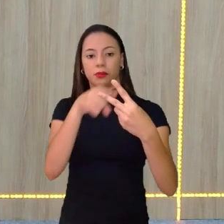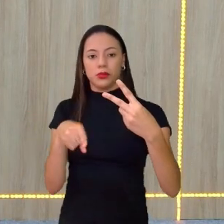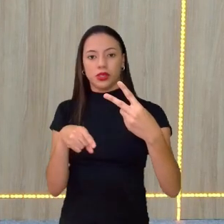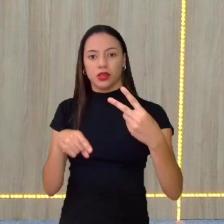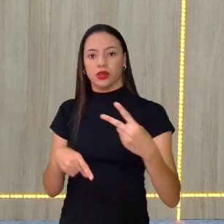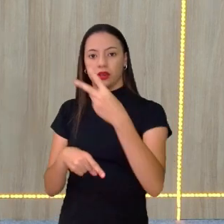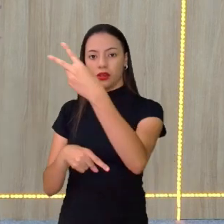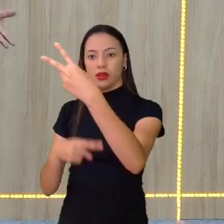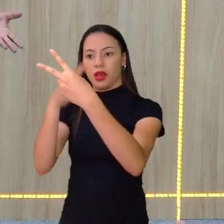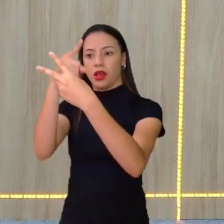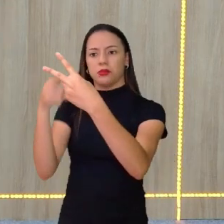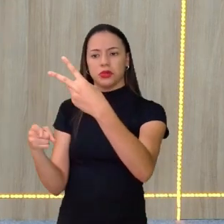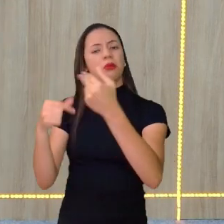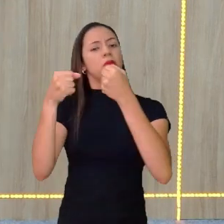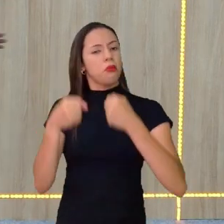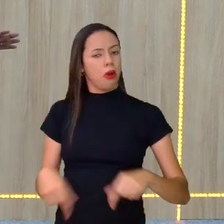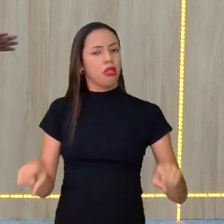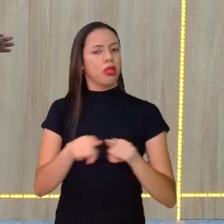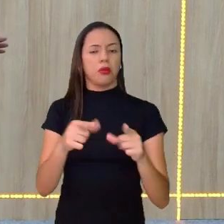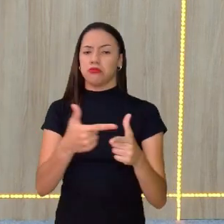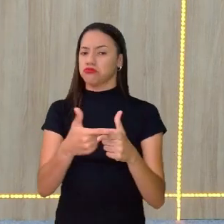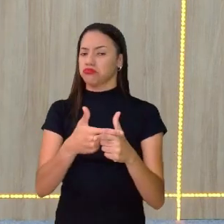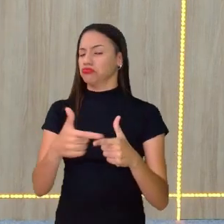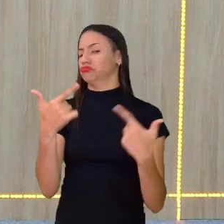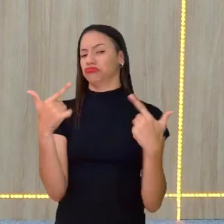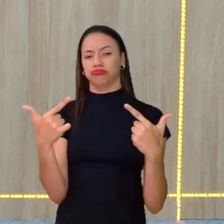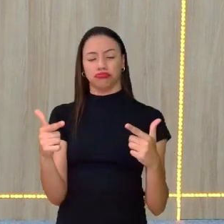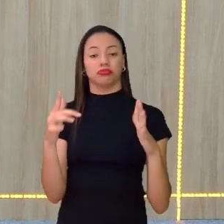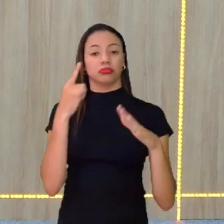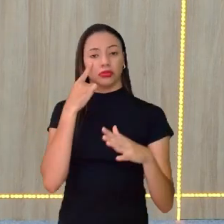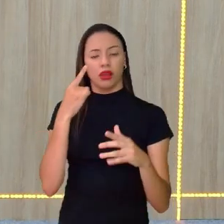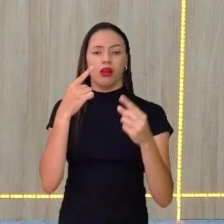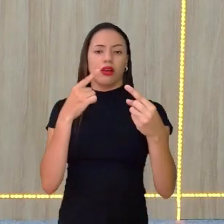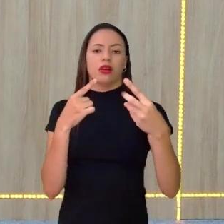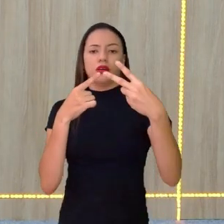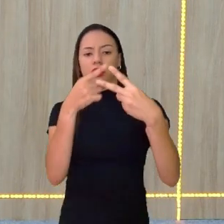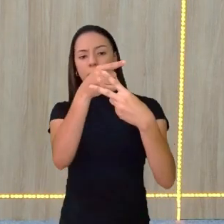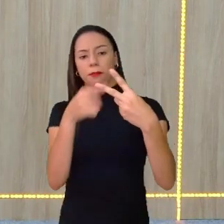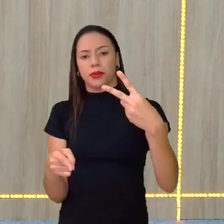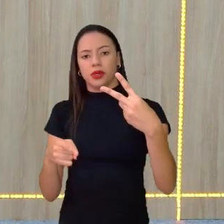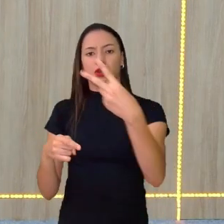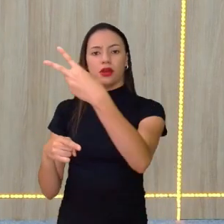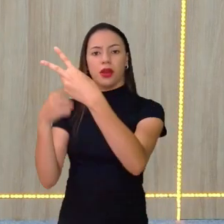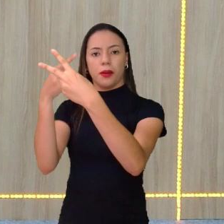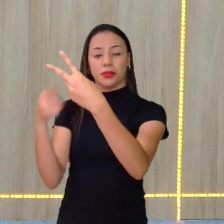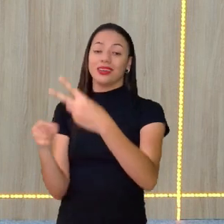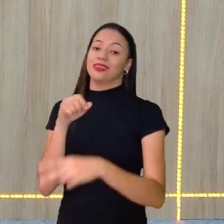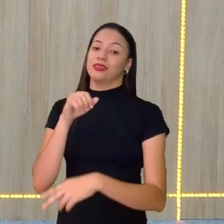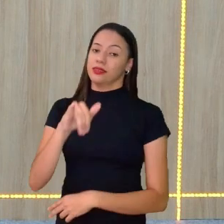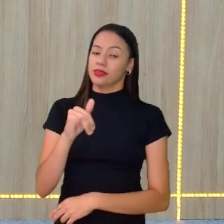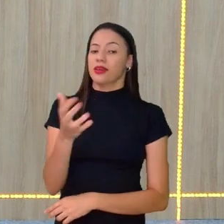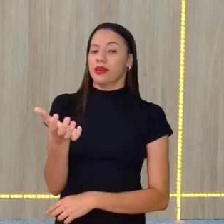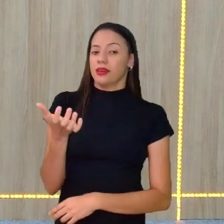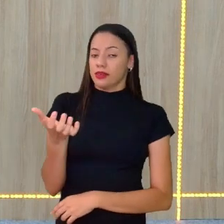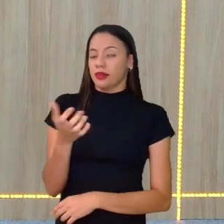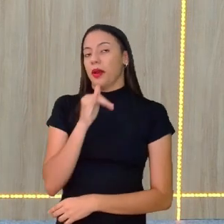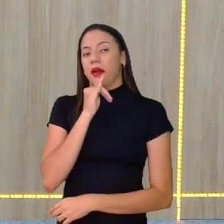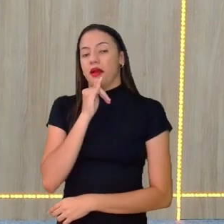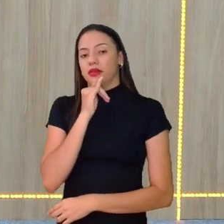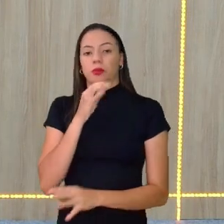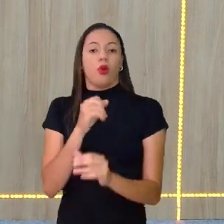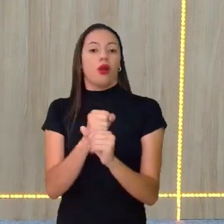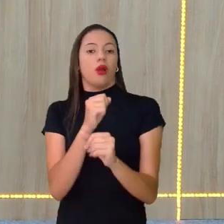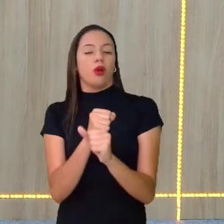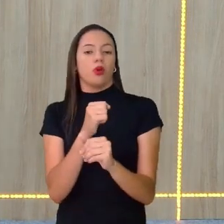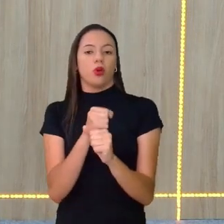esse dois, pode também, não tem problema nenhum. Você pode cortar sem problema. Mas, se quiser também, tradicionalmente, fazer o